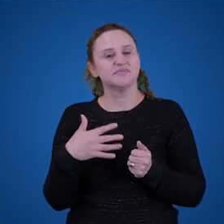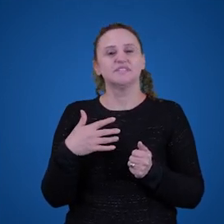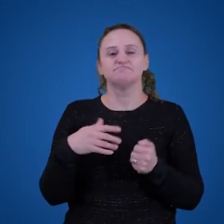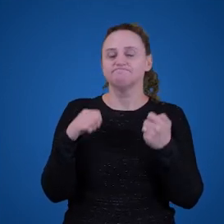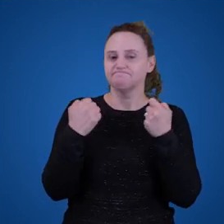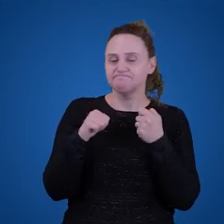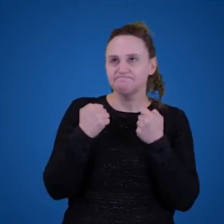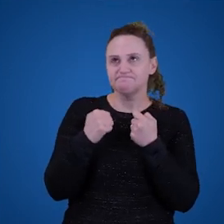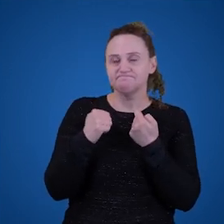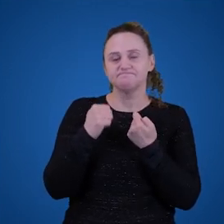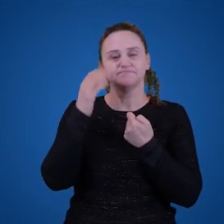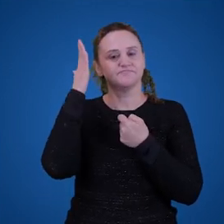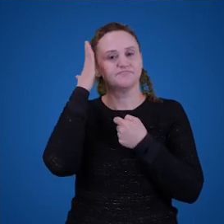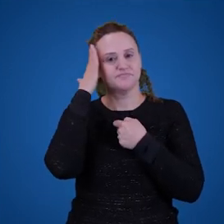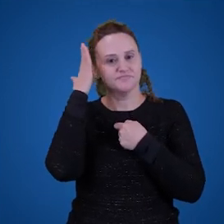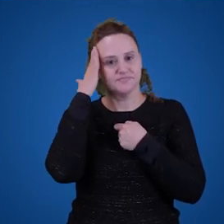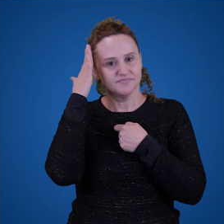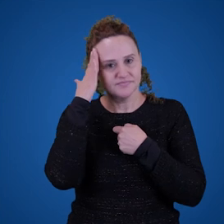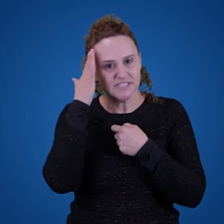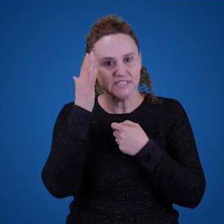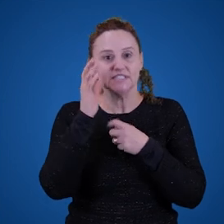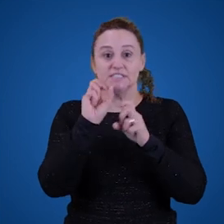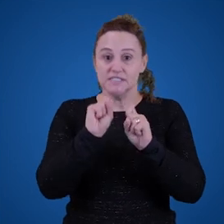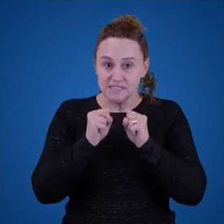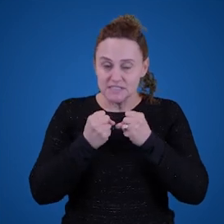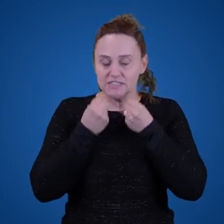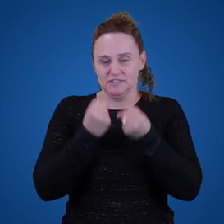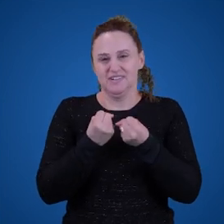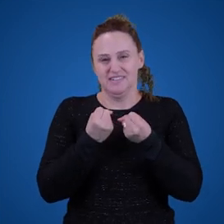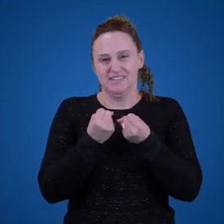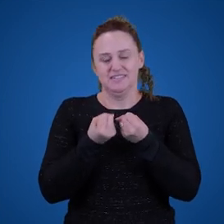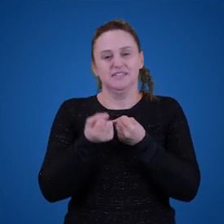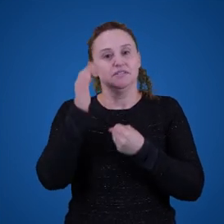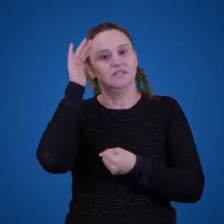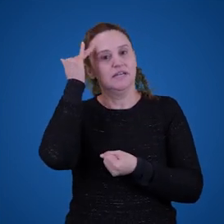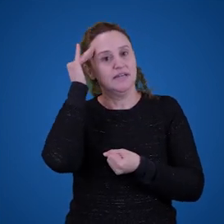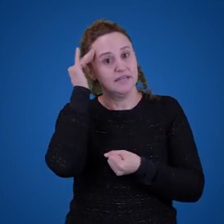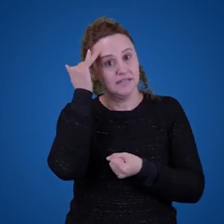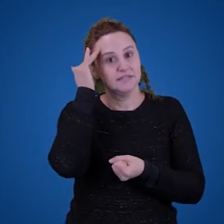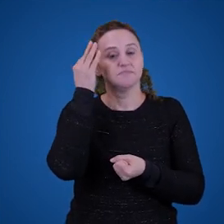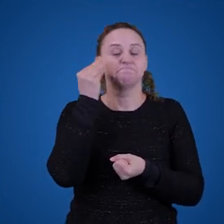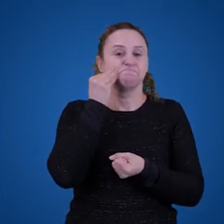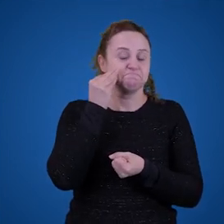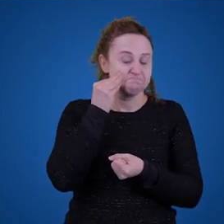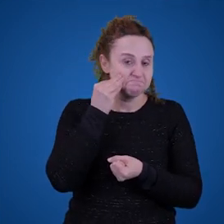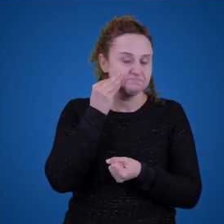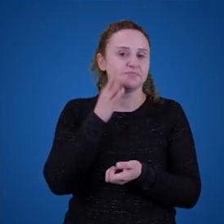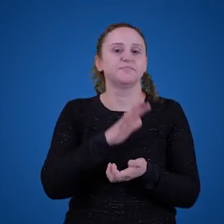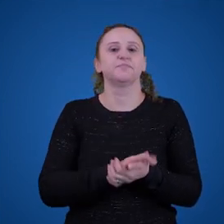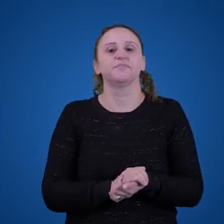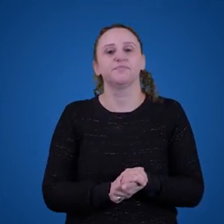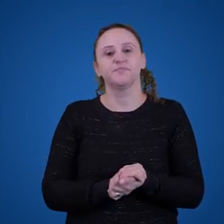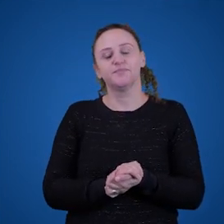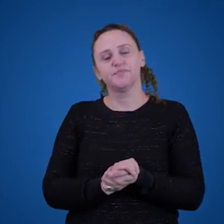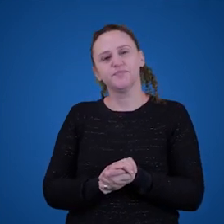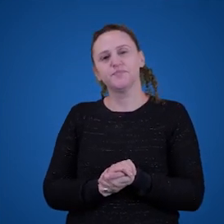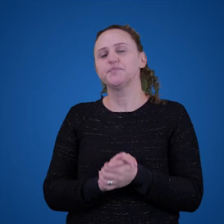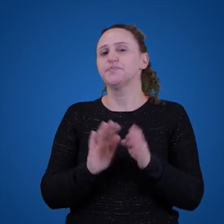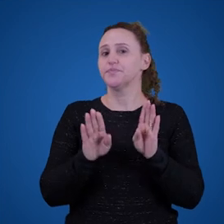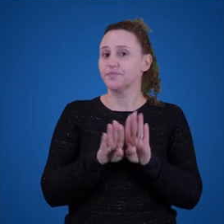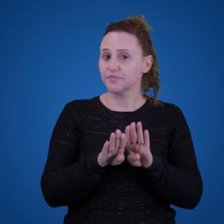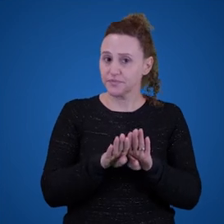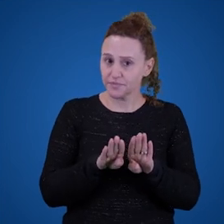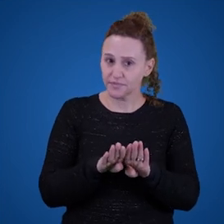autor quando nós estamos analisando uma obra literária. E o anti-intencionalismo